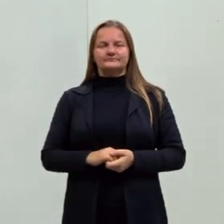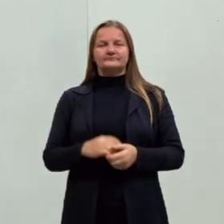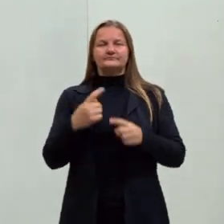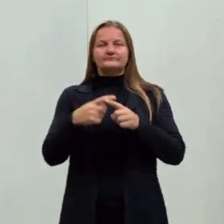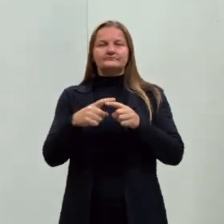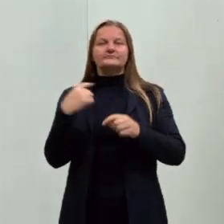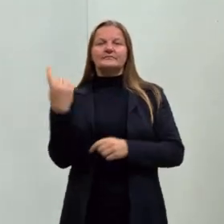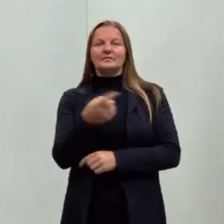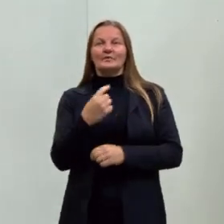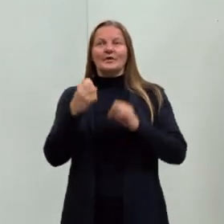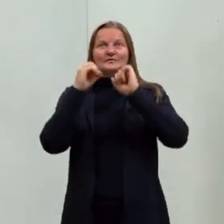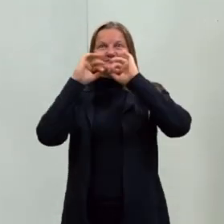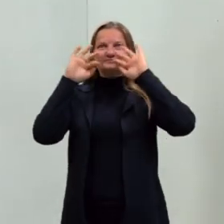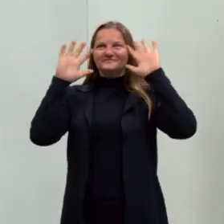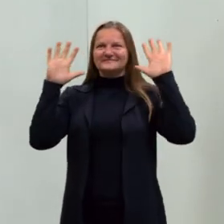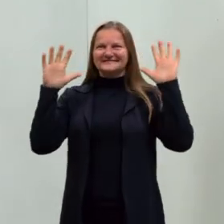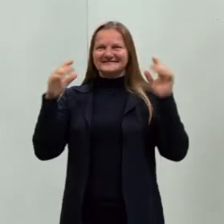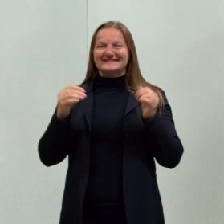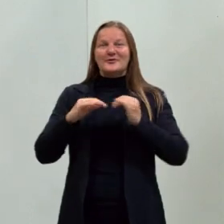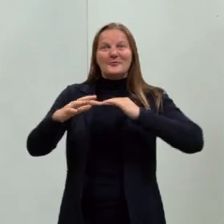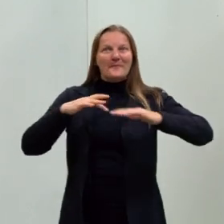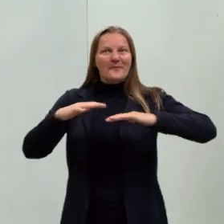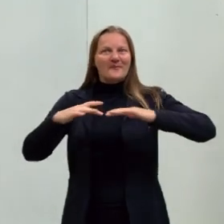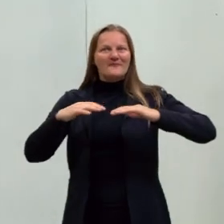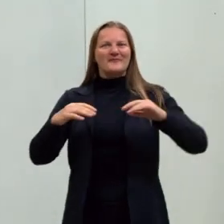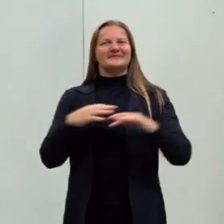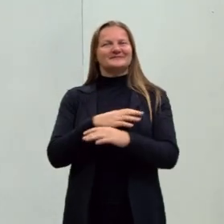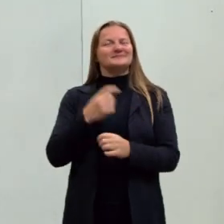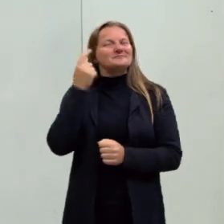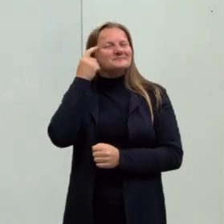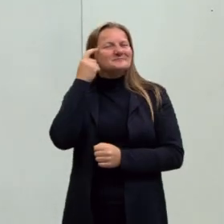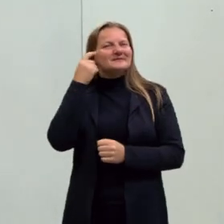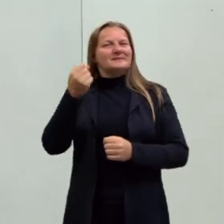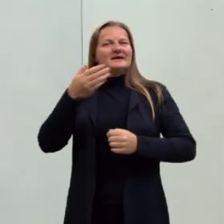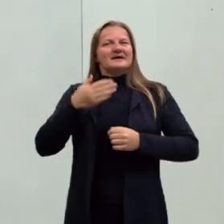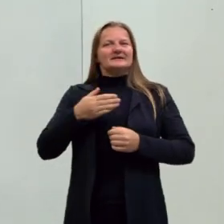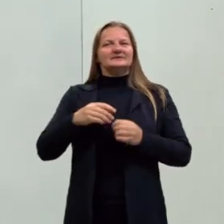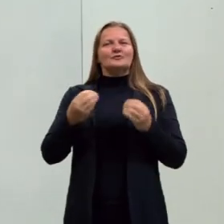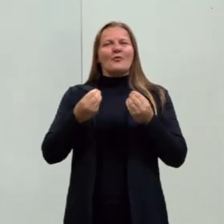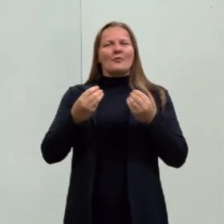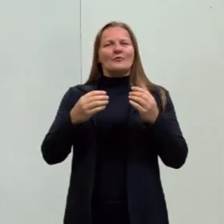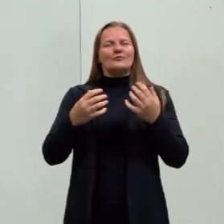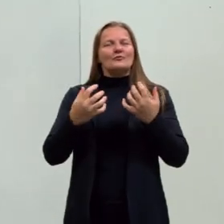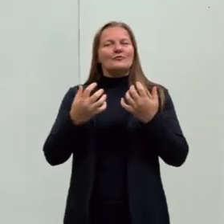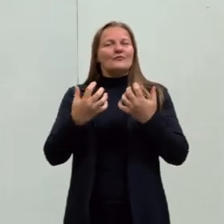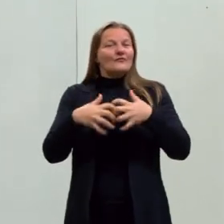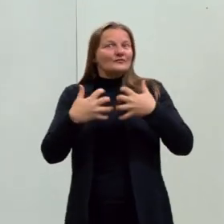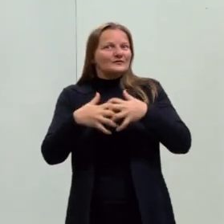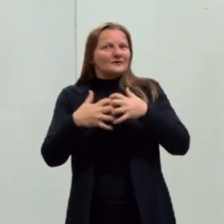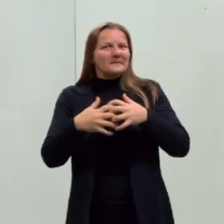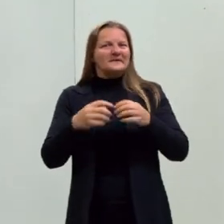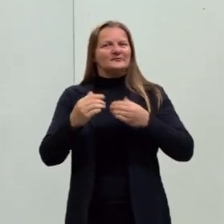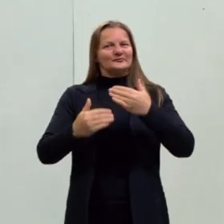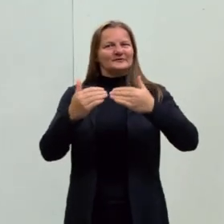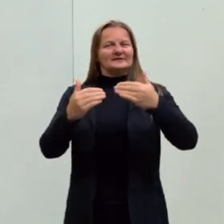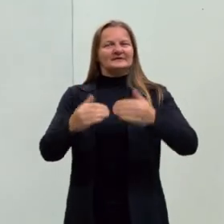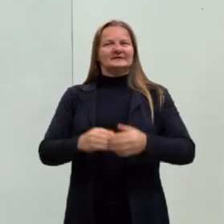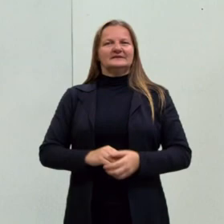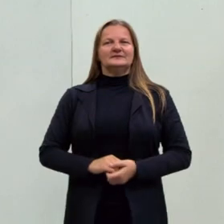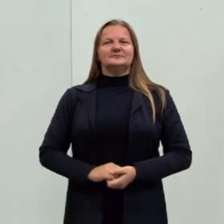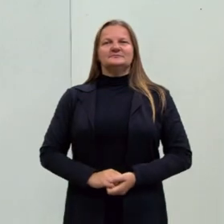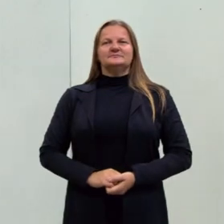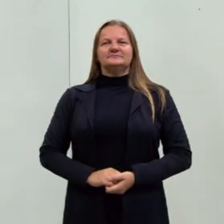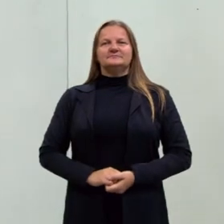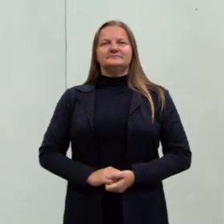a gente entender, depois quando elas entram em movimento, a gente precisa entender como elas se comportam de uma forma mais fundamental. Ajuda muito a